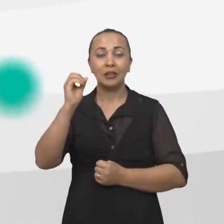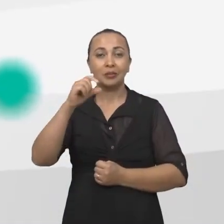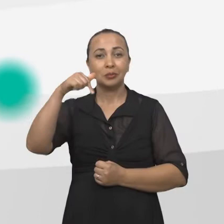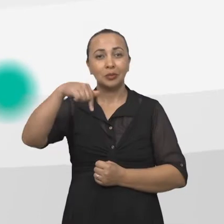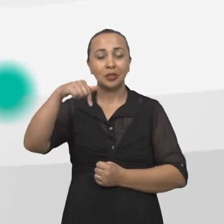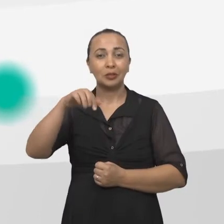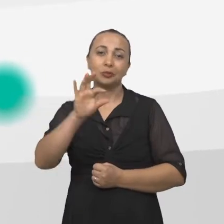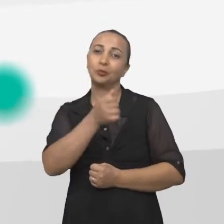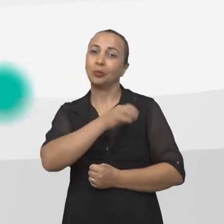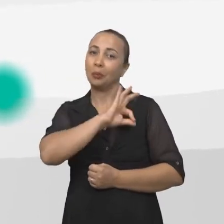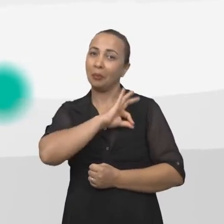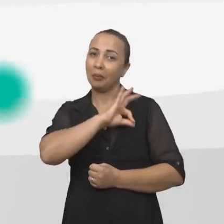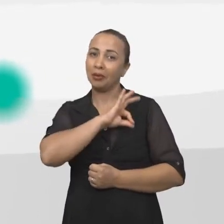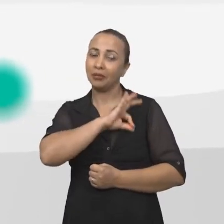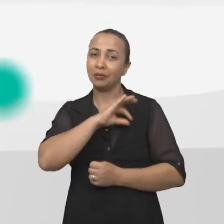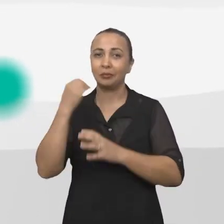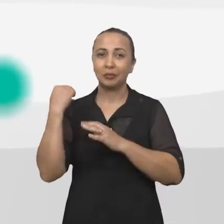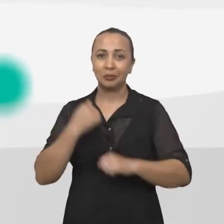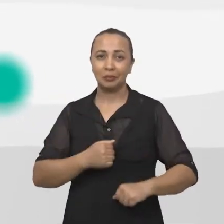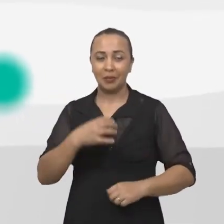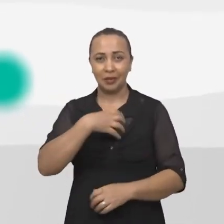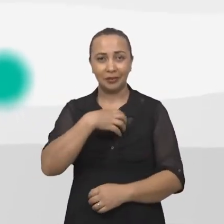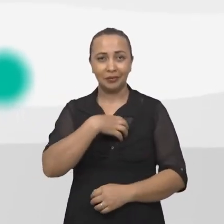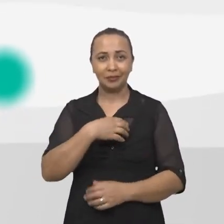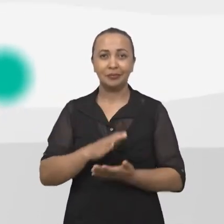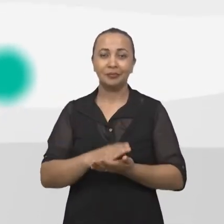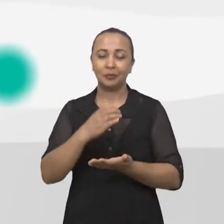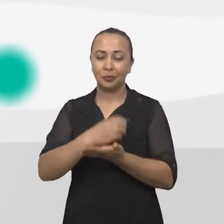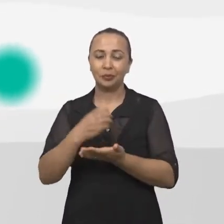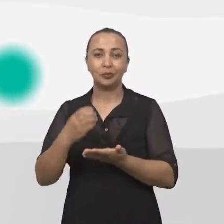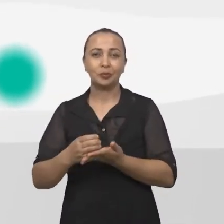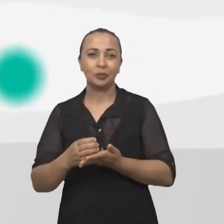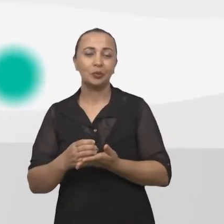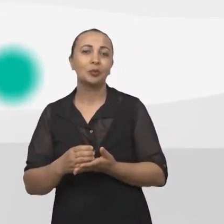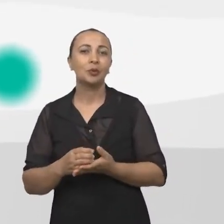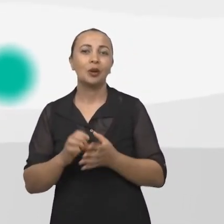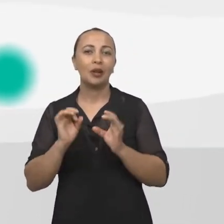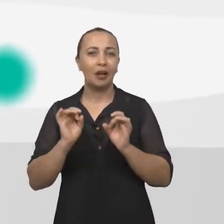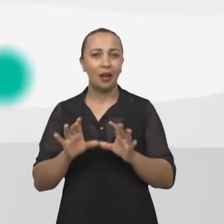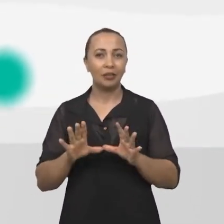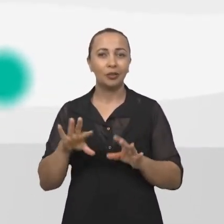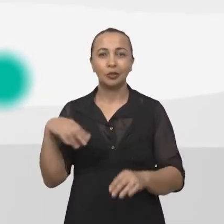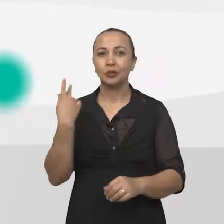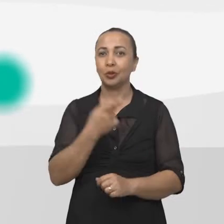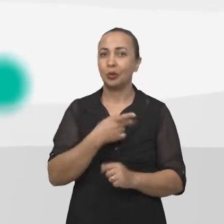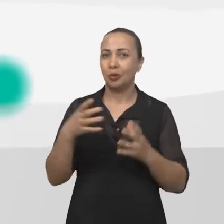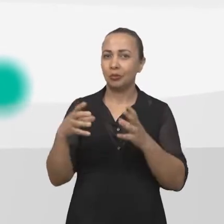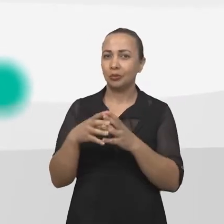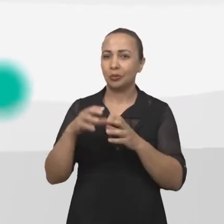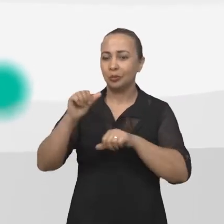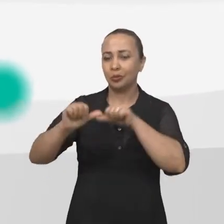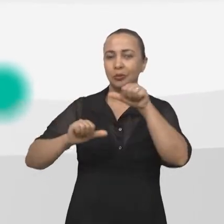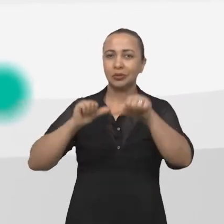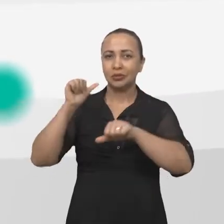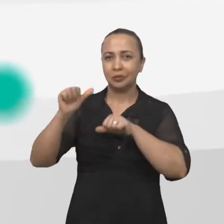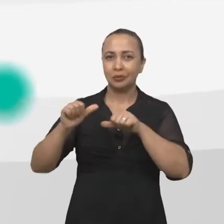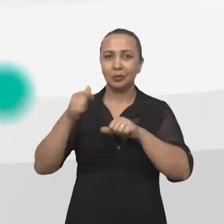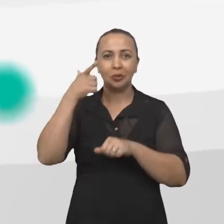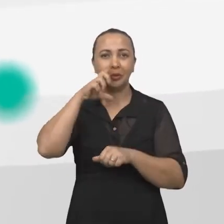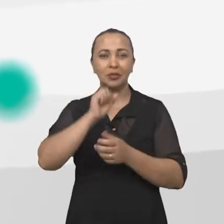Polícia Militar da Bahia. Esse acordo, ele permitia que nós, equipe de desenvolvimento,